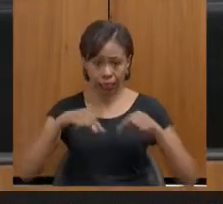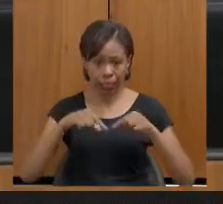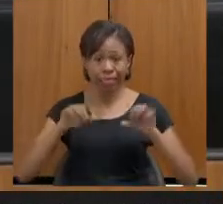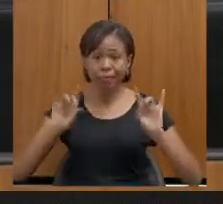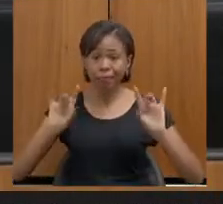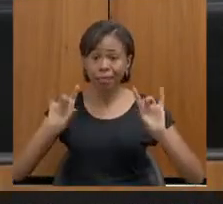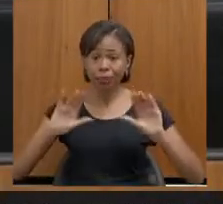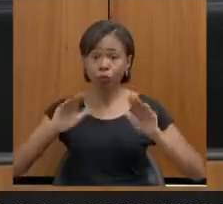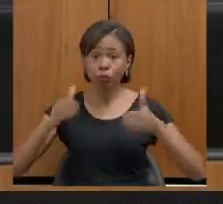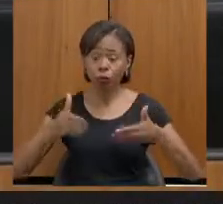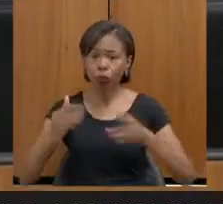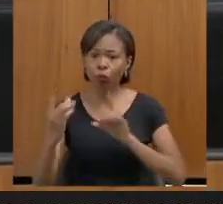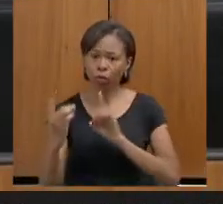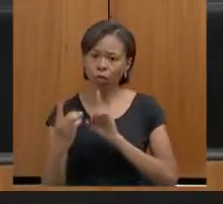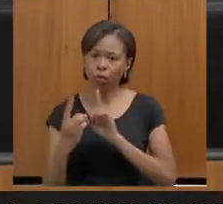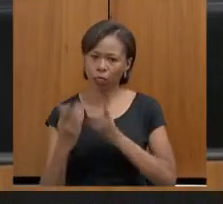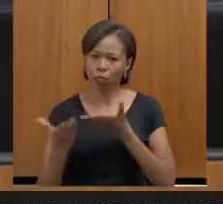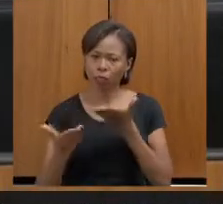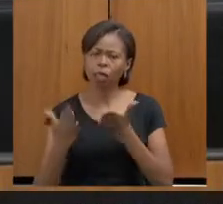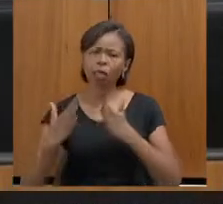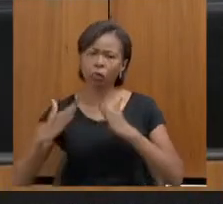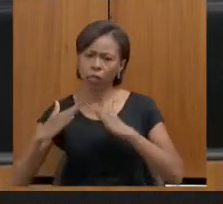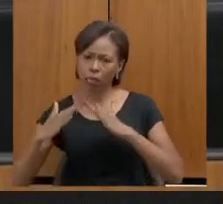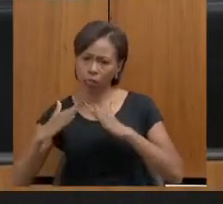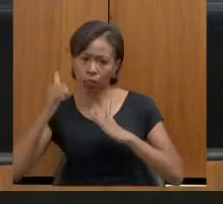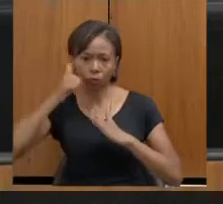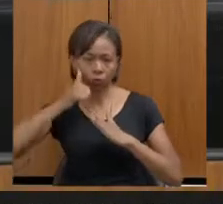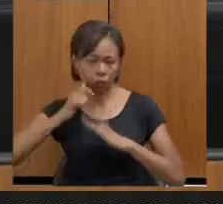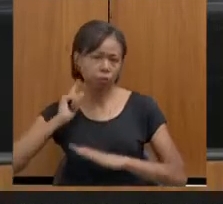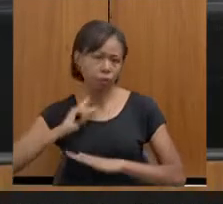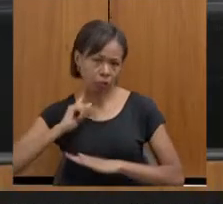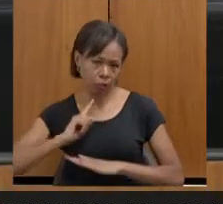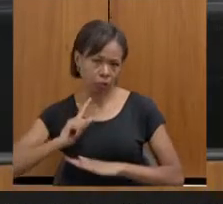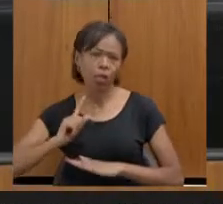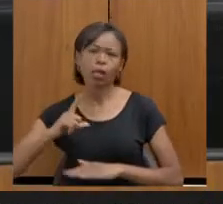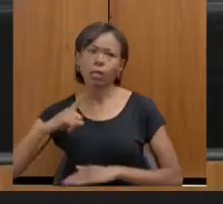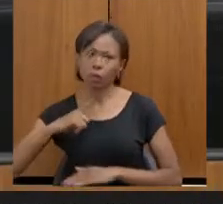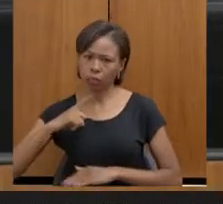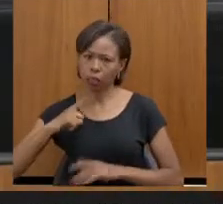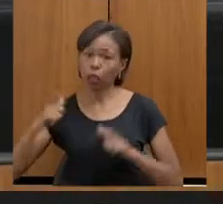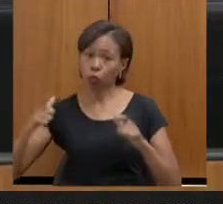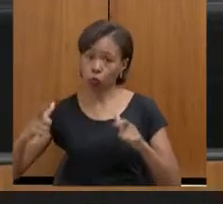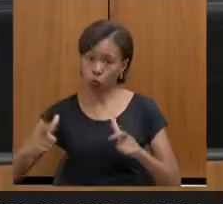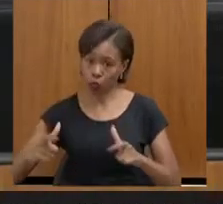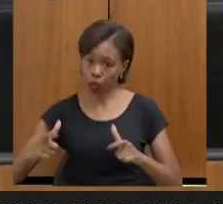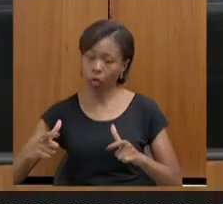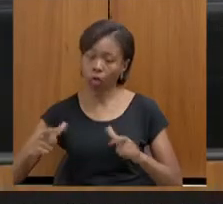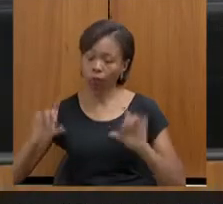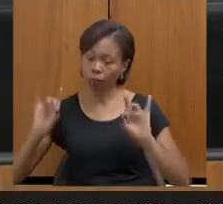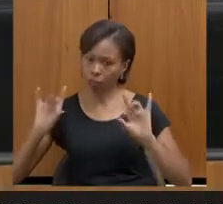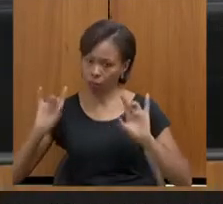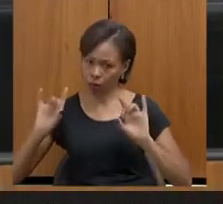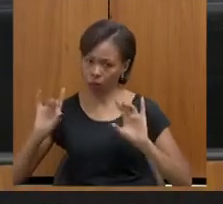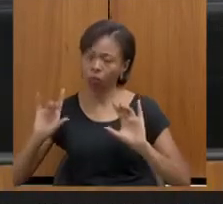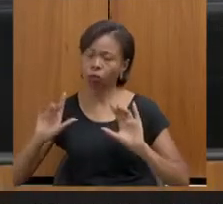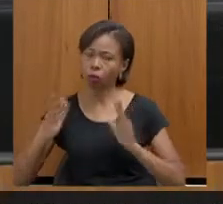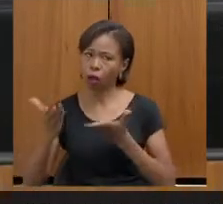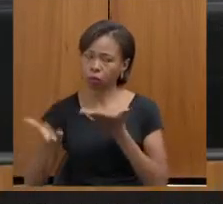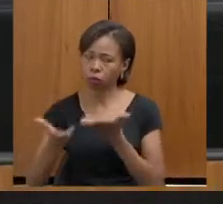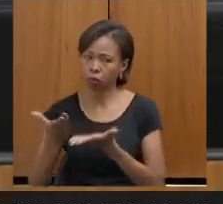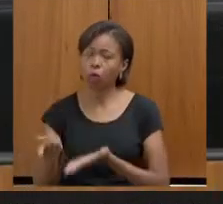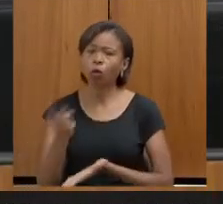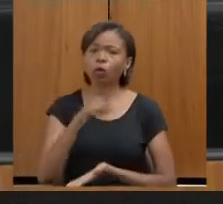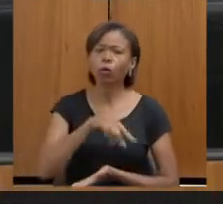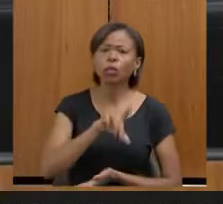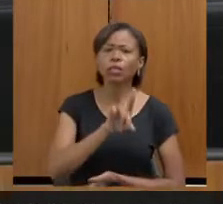e sobre a Casa da Mulher Mineira, não há dúvida que há espaço específico para essa escuta e essa acolhida. Nas DEANs,